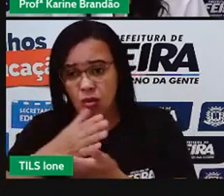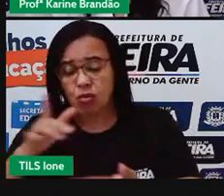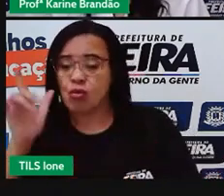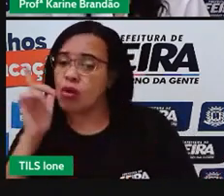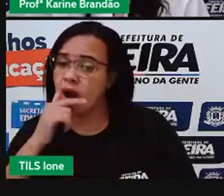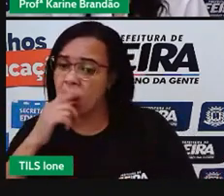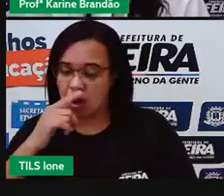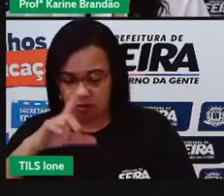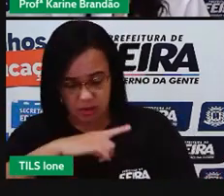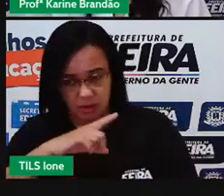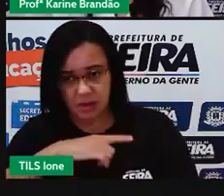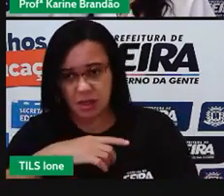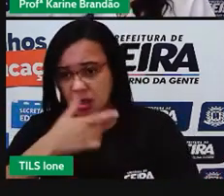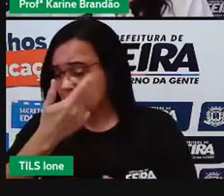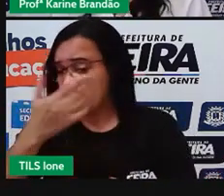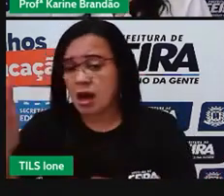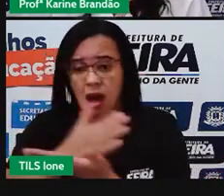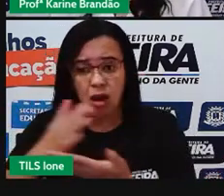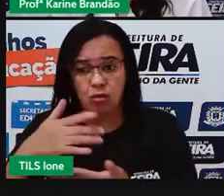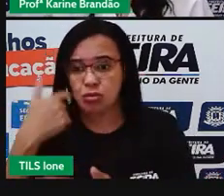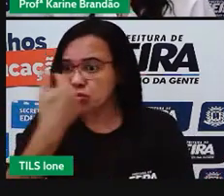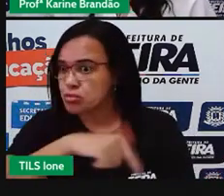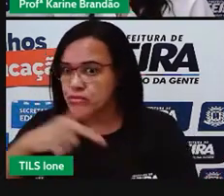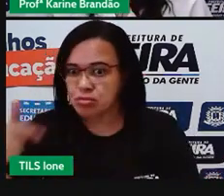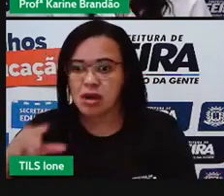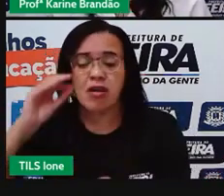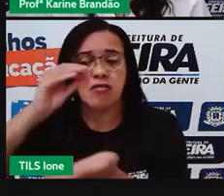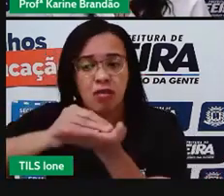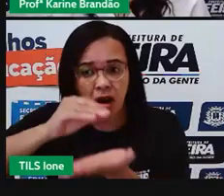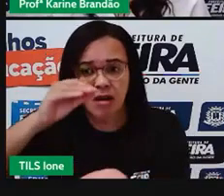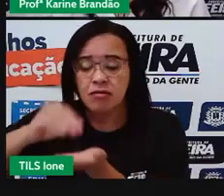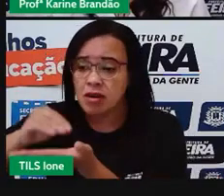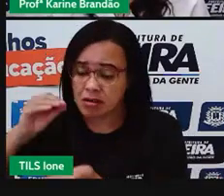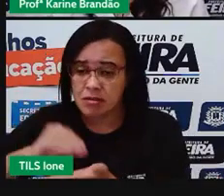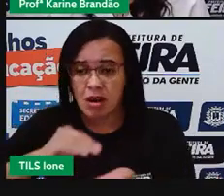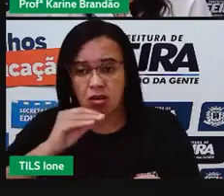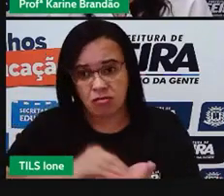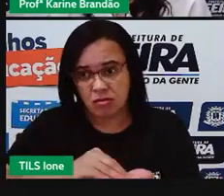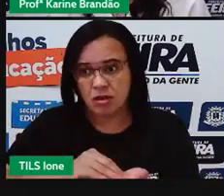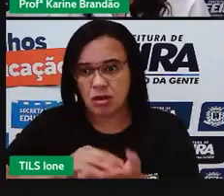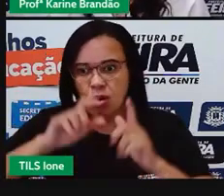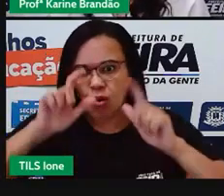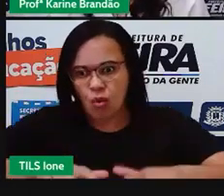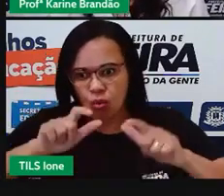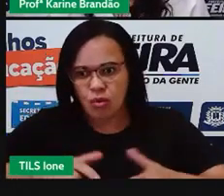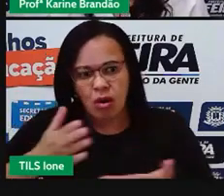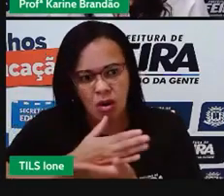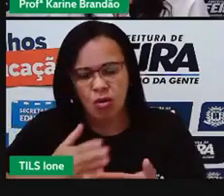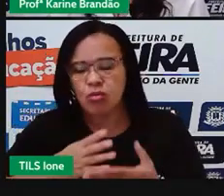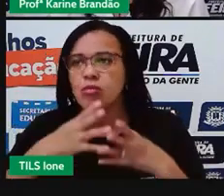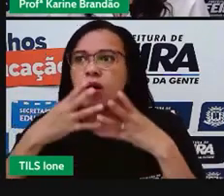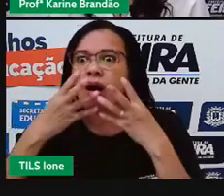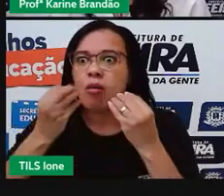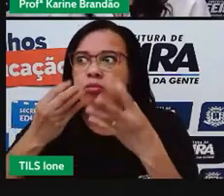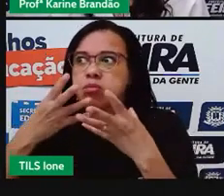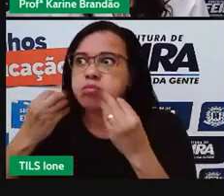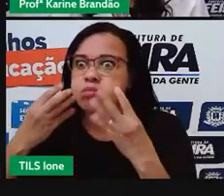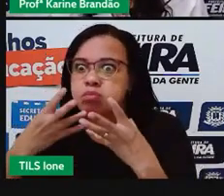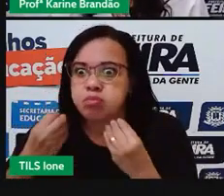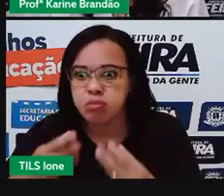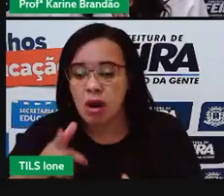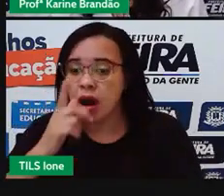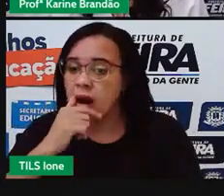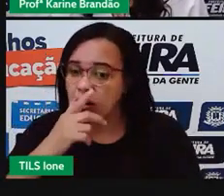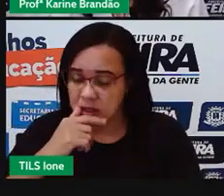essa água que falta em alguns lugares, que é abundante em outros, a gente já viu, né? Sobre a